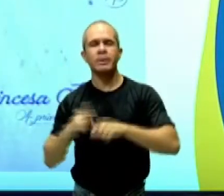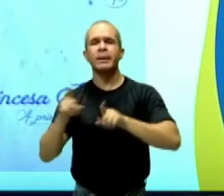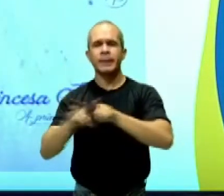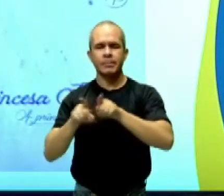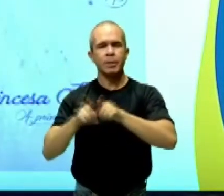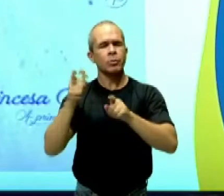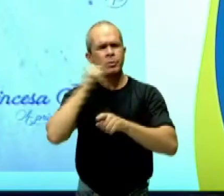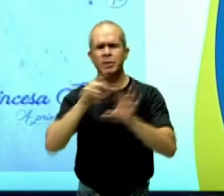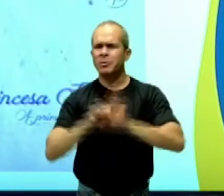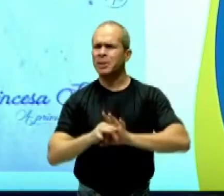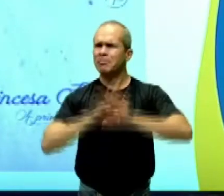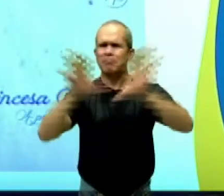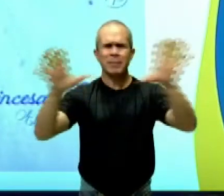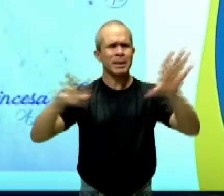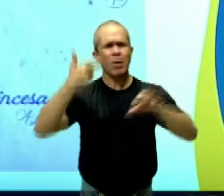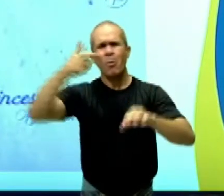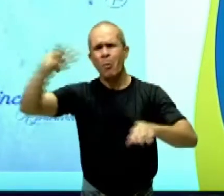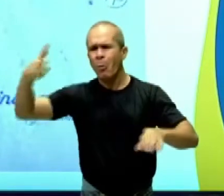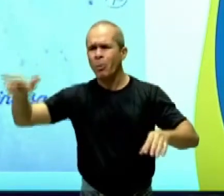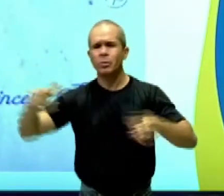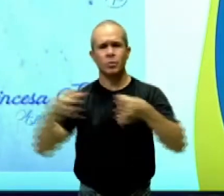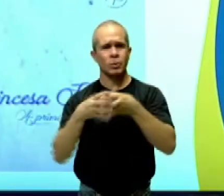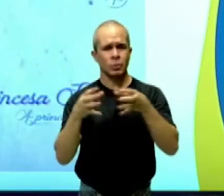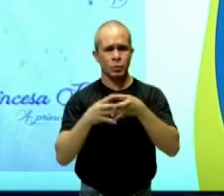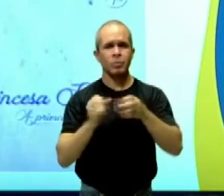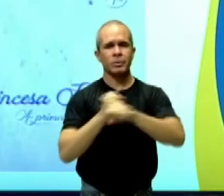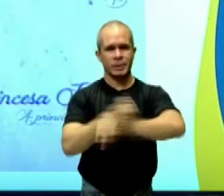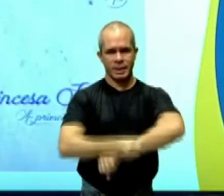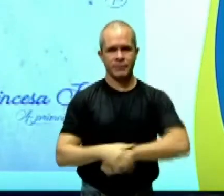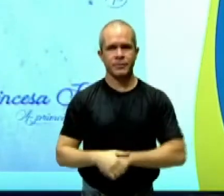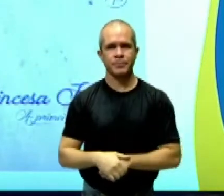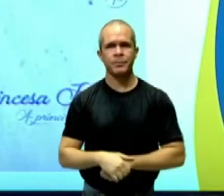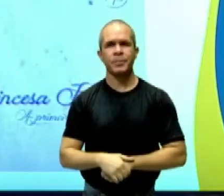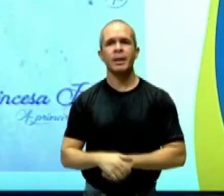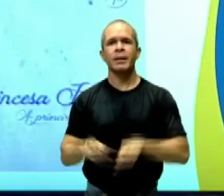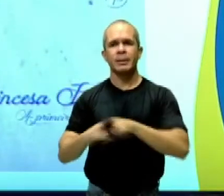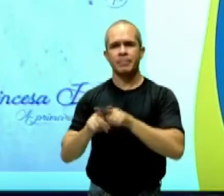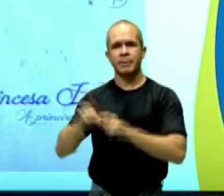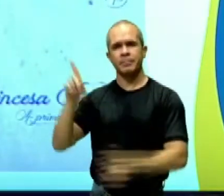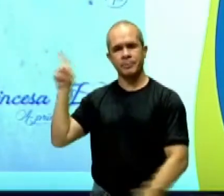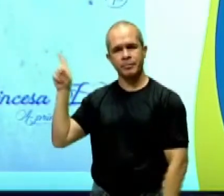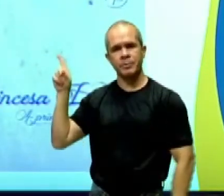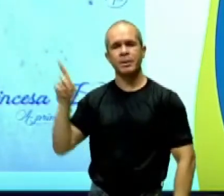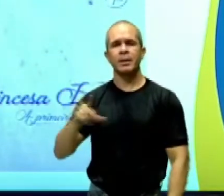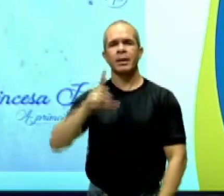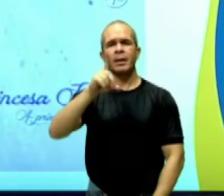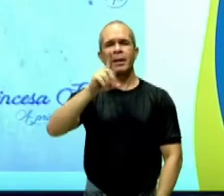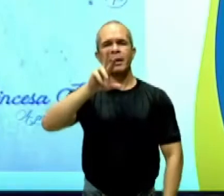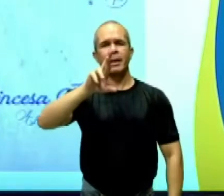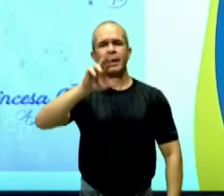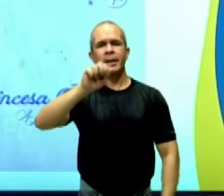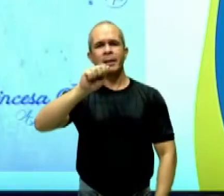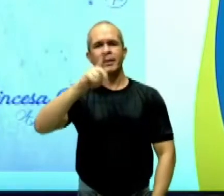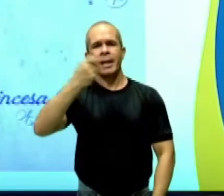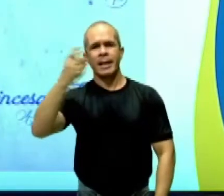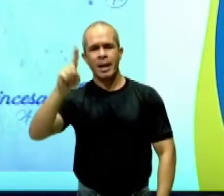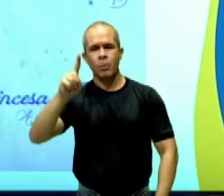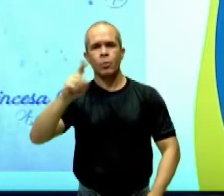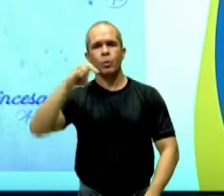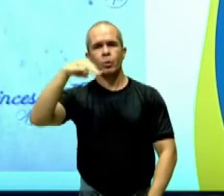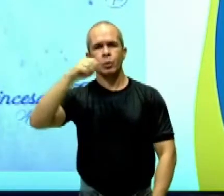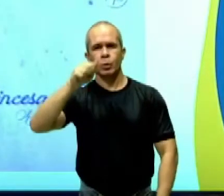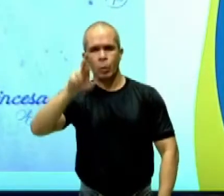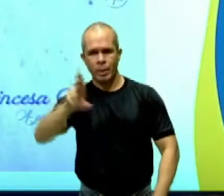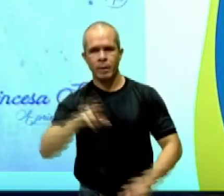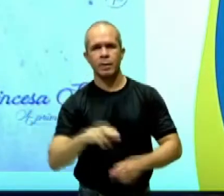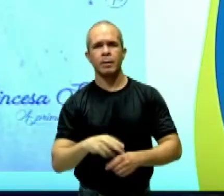vários escravos em sua época. Assim como nós tivemos também Dragão do Mar, que foi um jangadeiro negro que se recusou